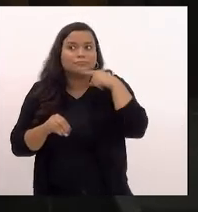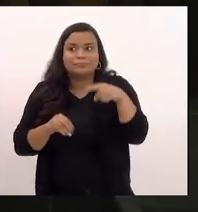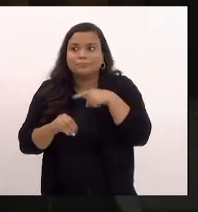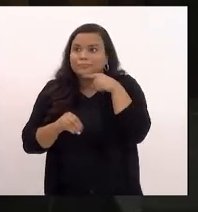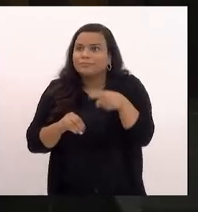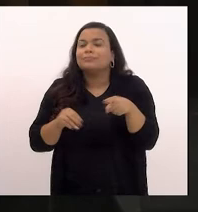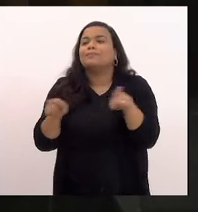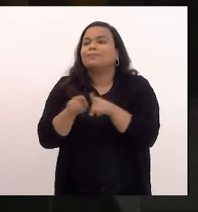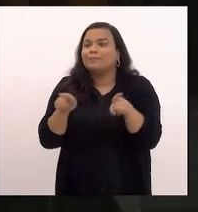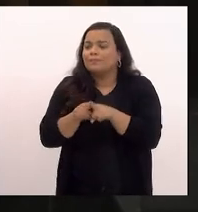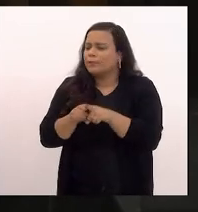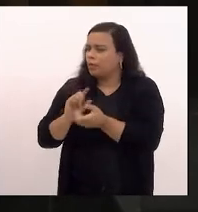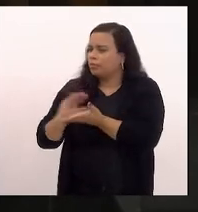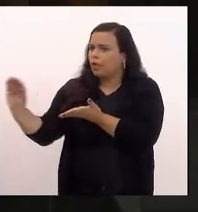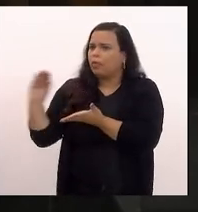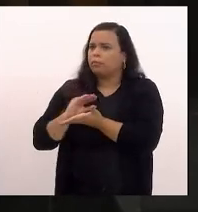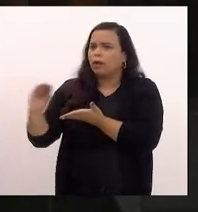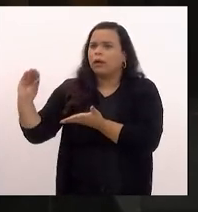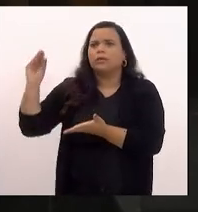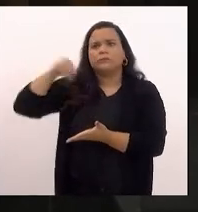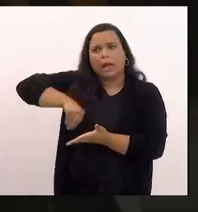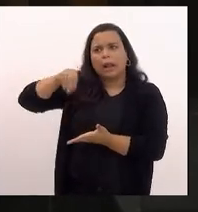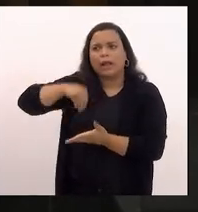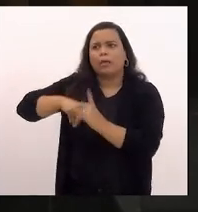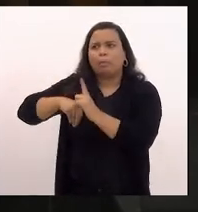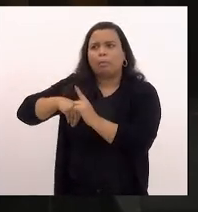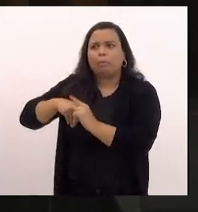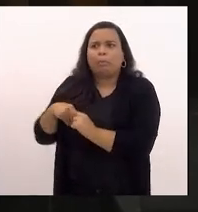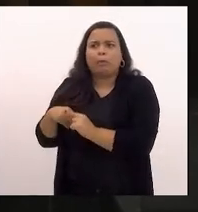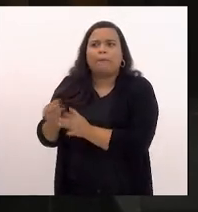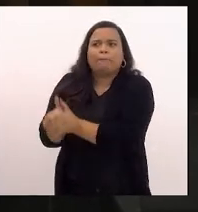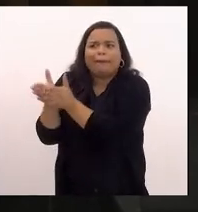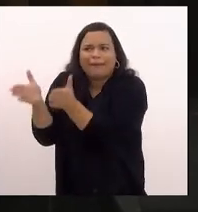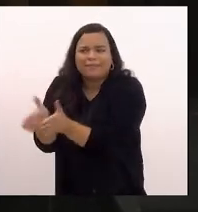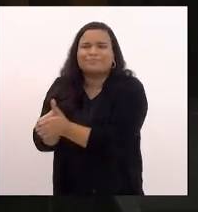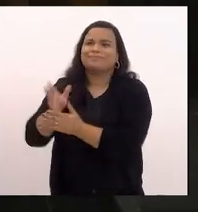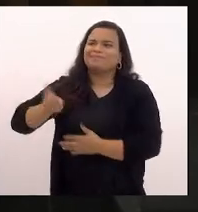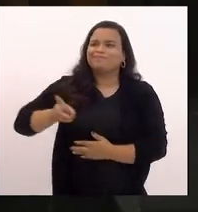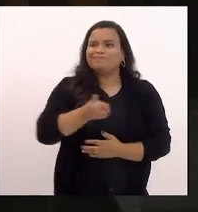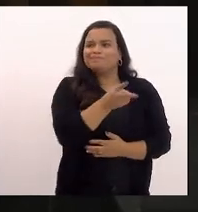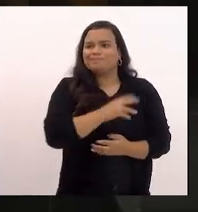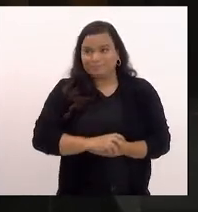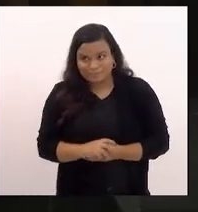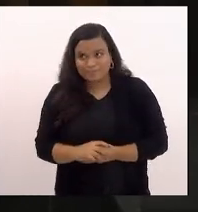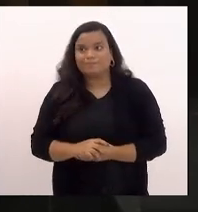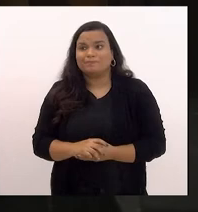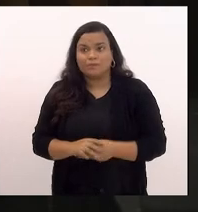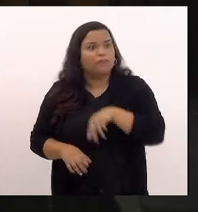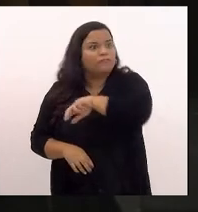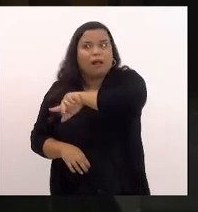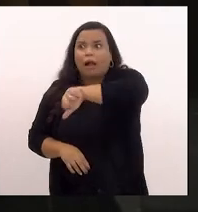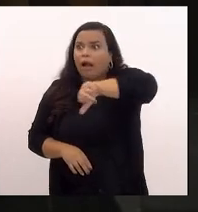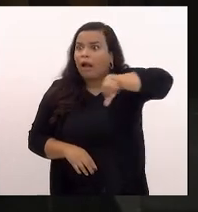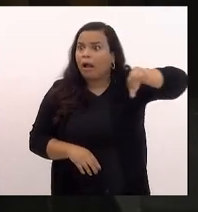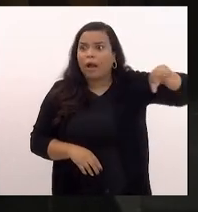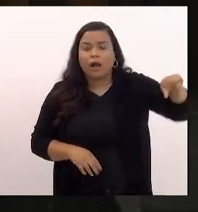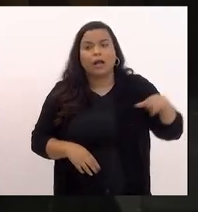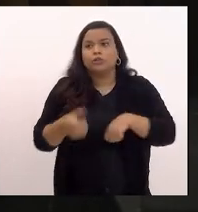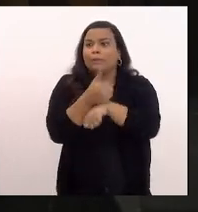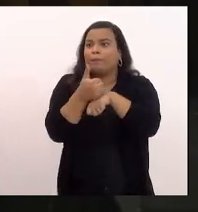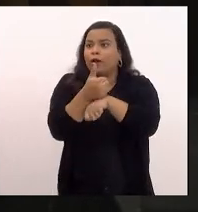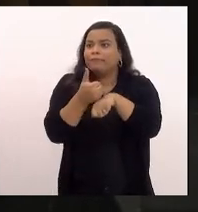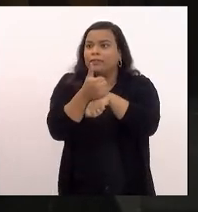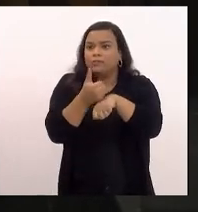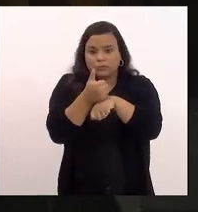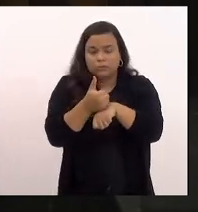empobrecendo os servidores da educação chama a atenção que isso não acontece com várias outras carreiras de servidores públicos